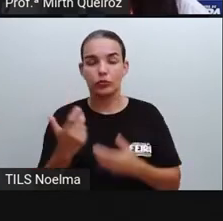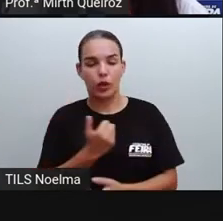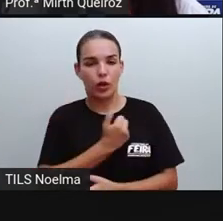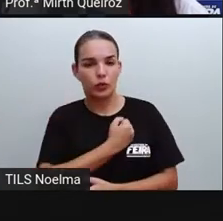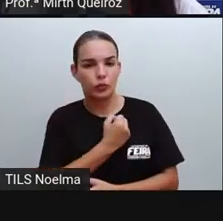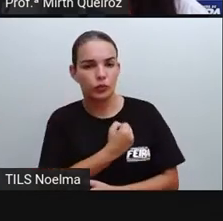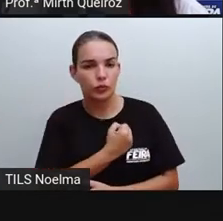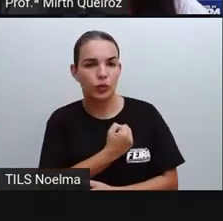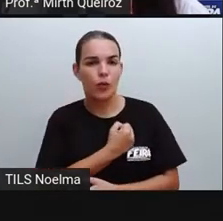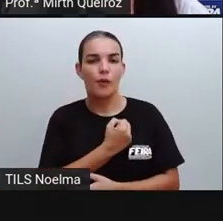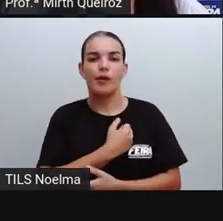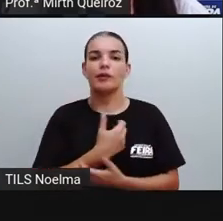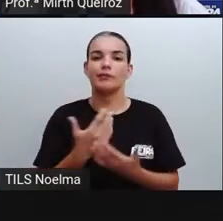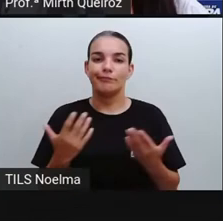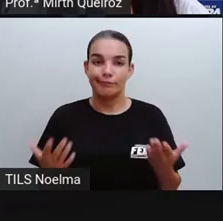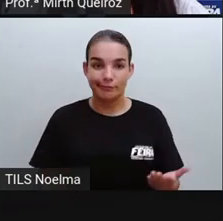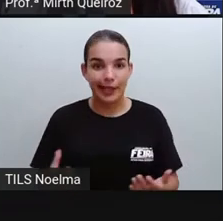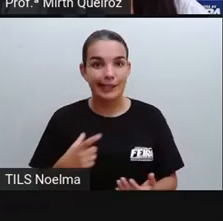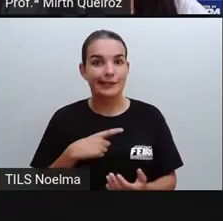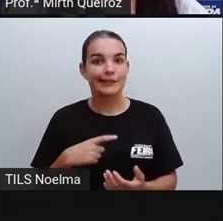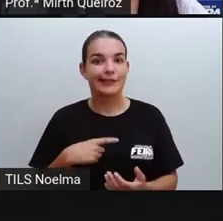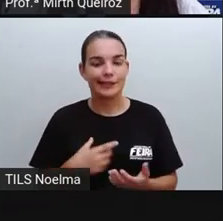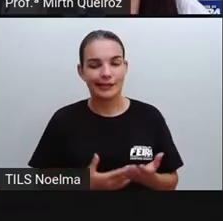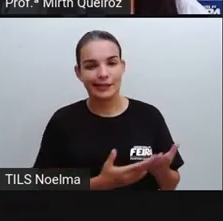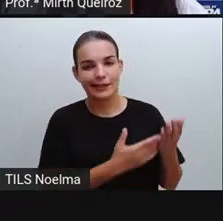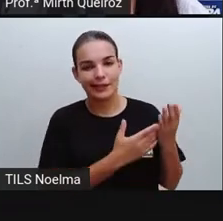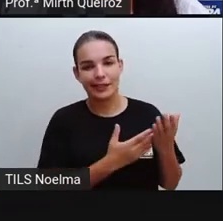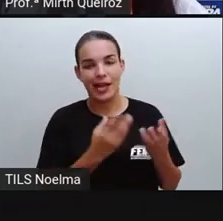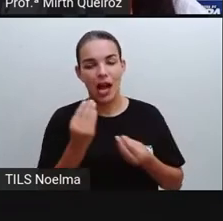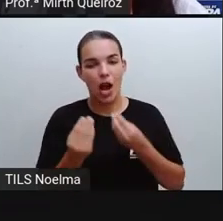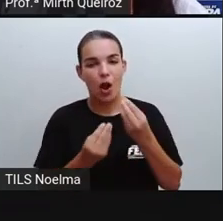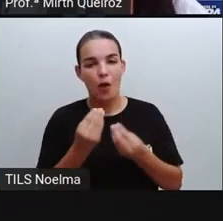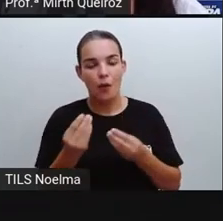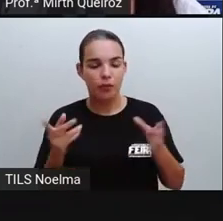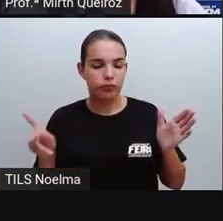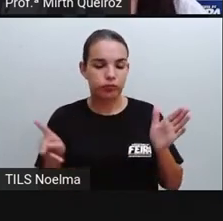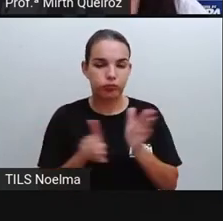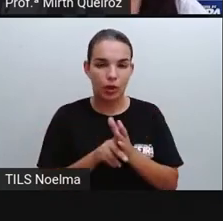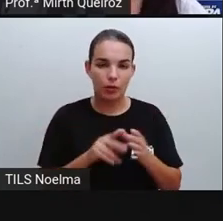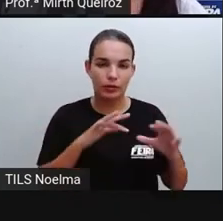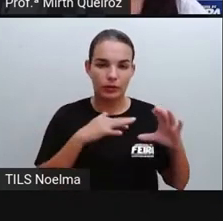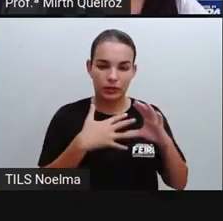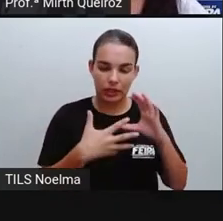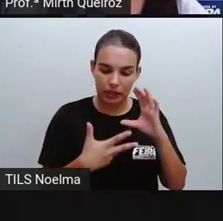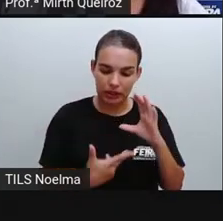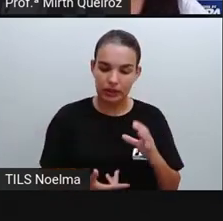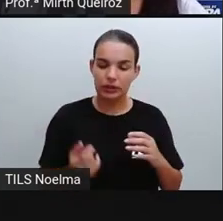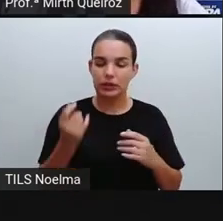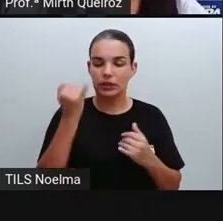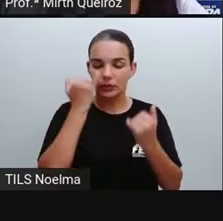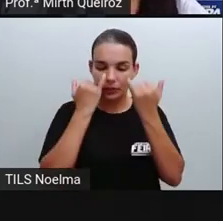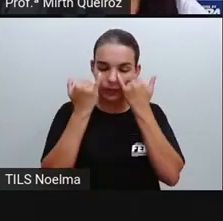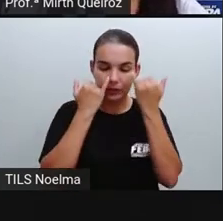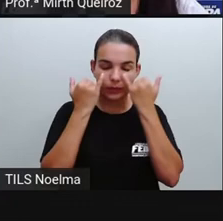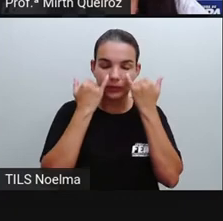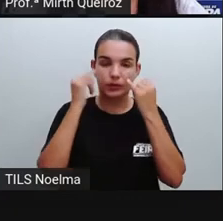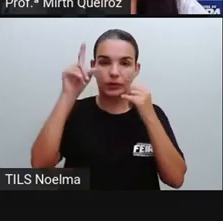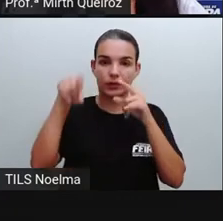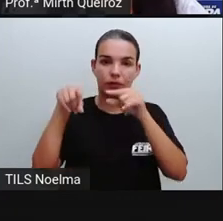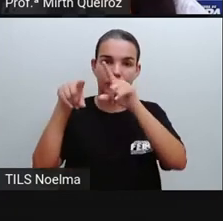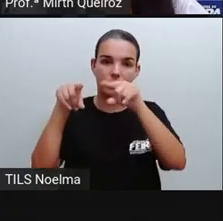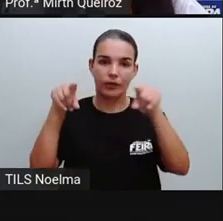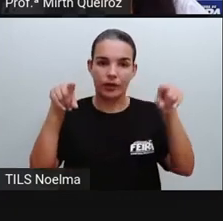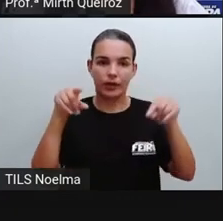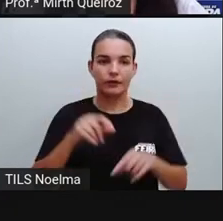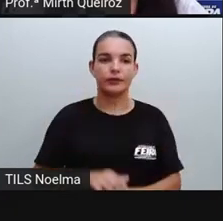fotografias, são alguns aí dos tipos de elementos presentes no